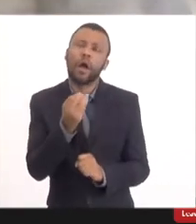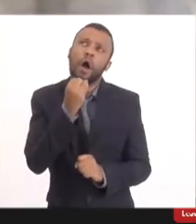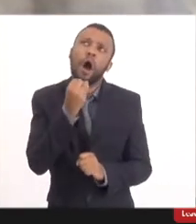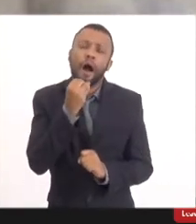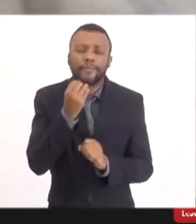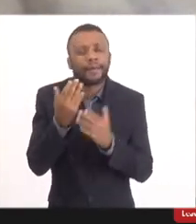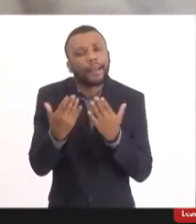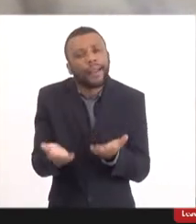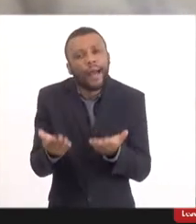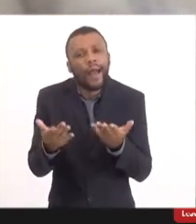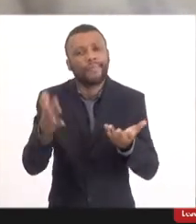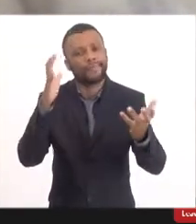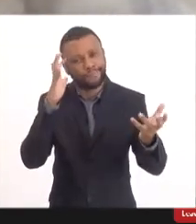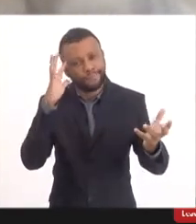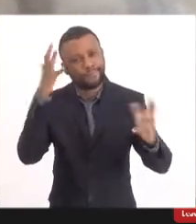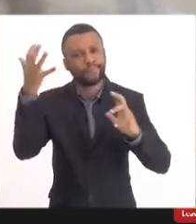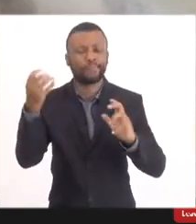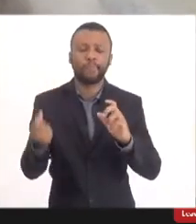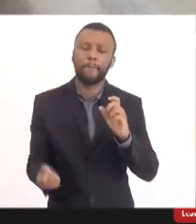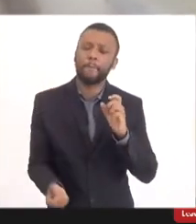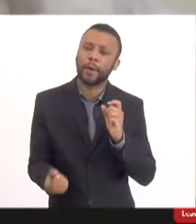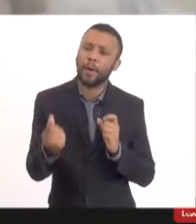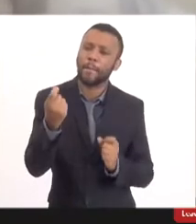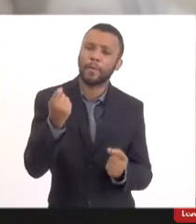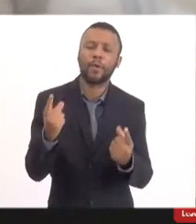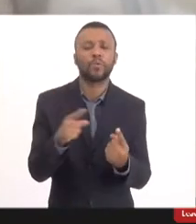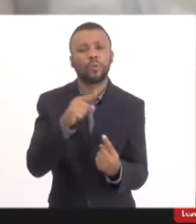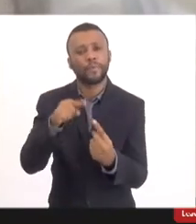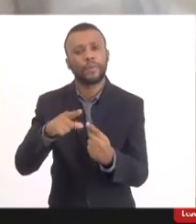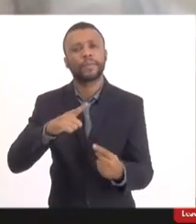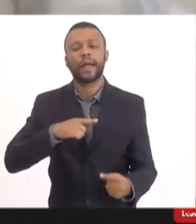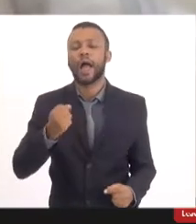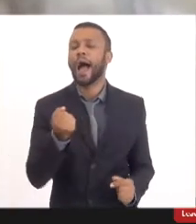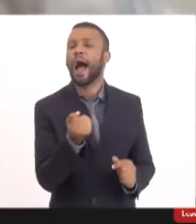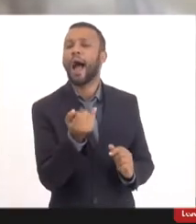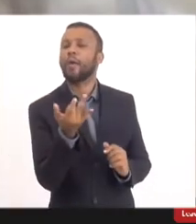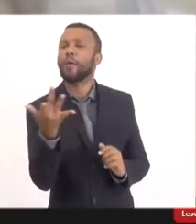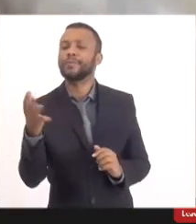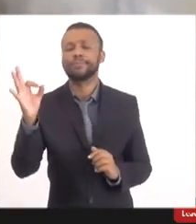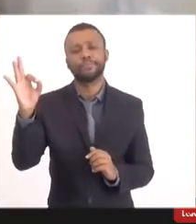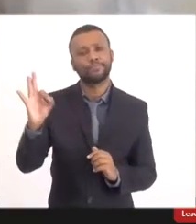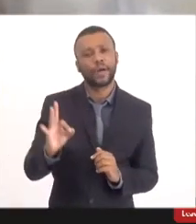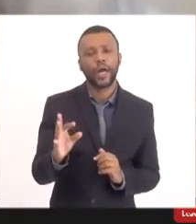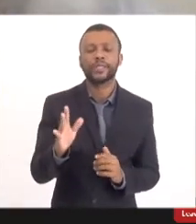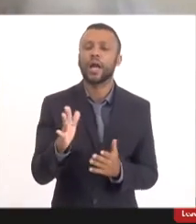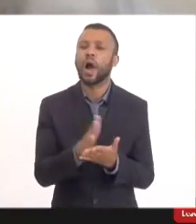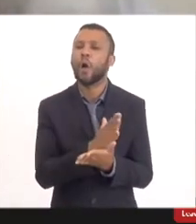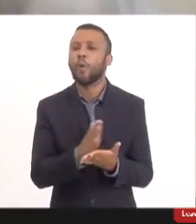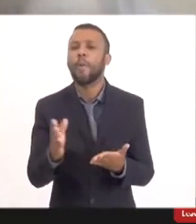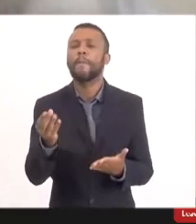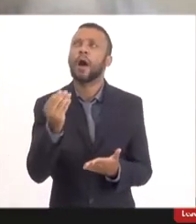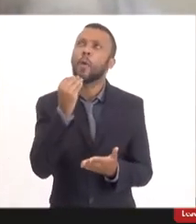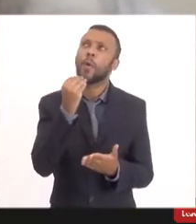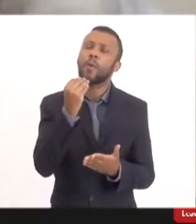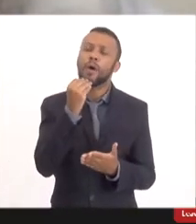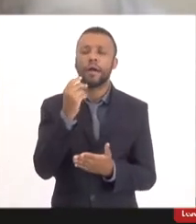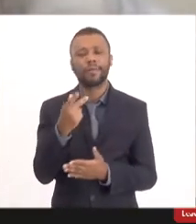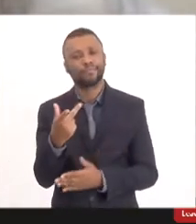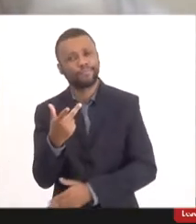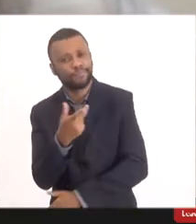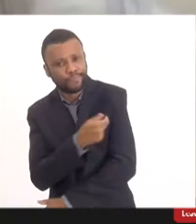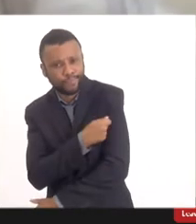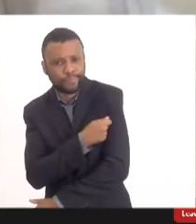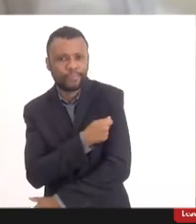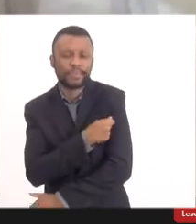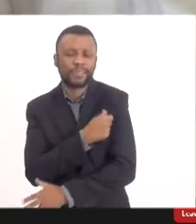leves para fazer, por exemplo, volume de alguma possibilidade, e acho que toda vacina vai ter um evento adverso